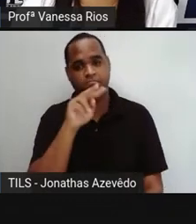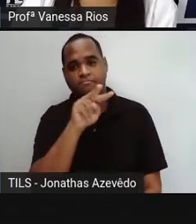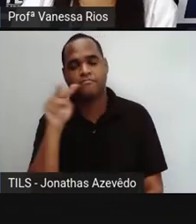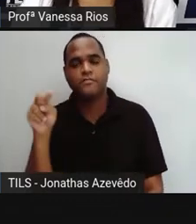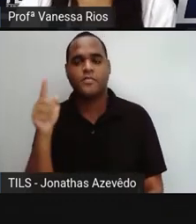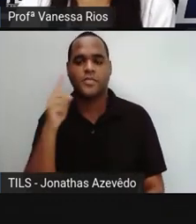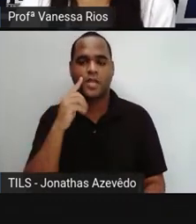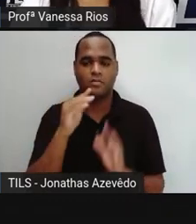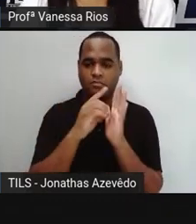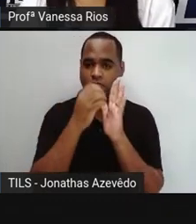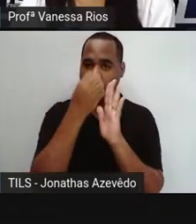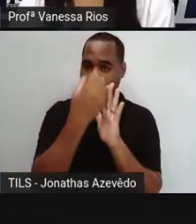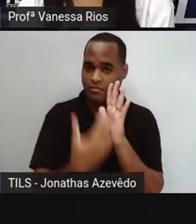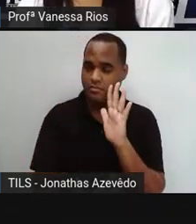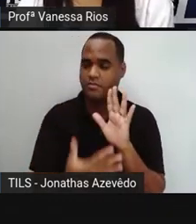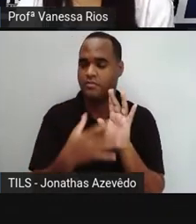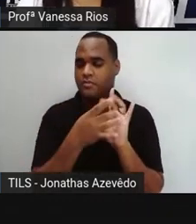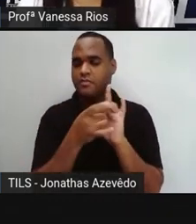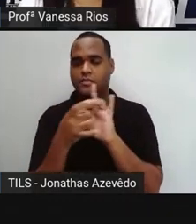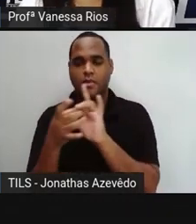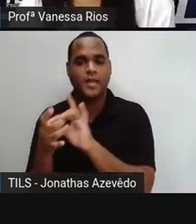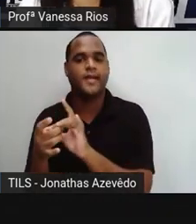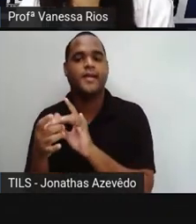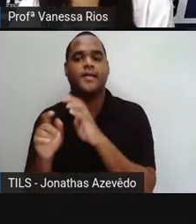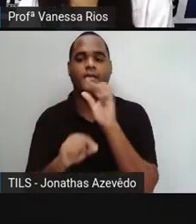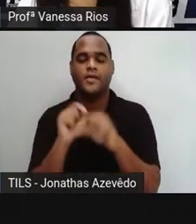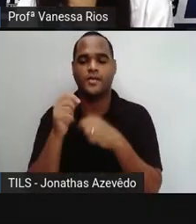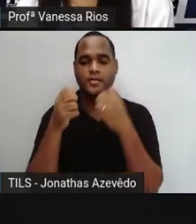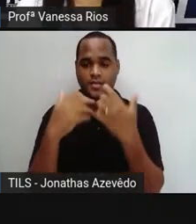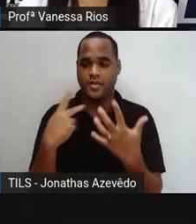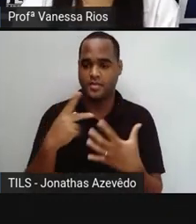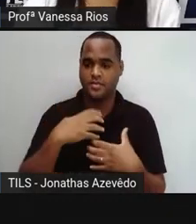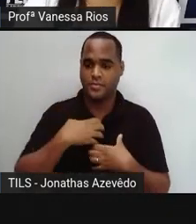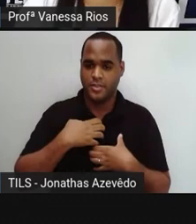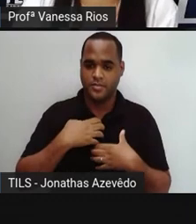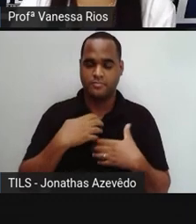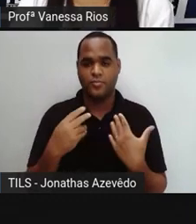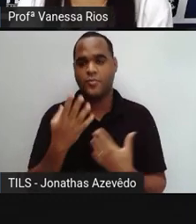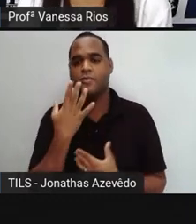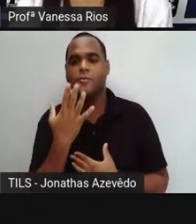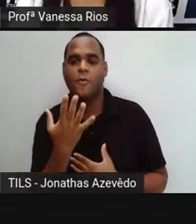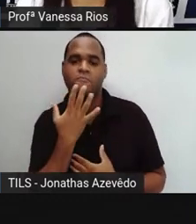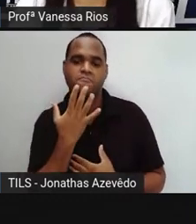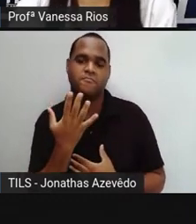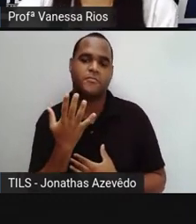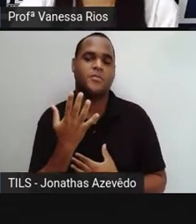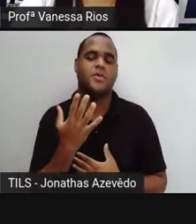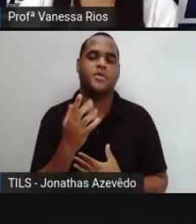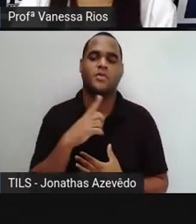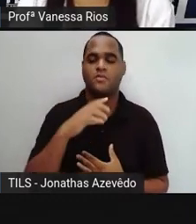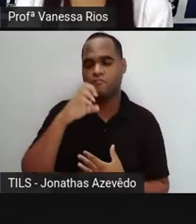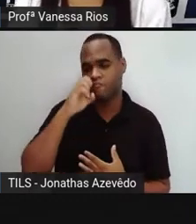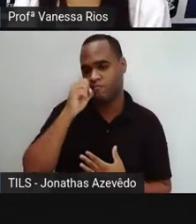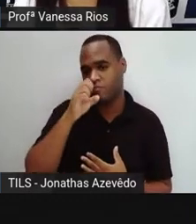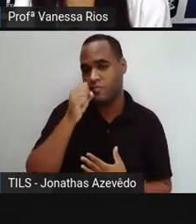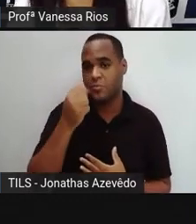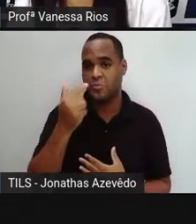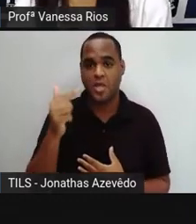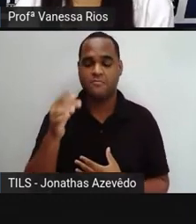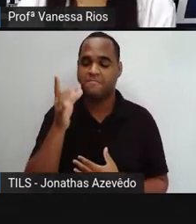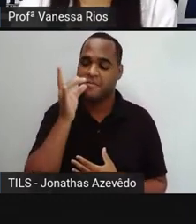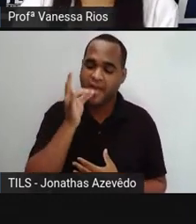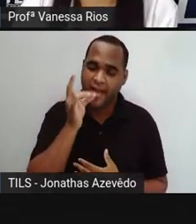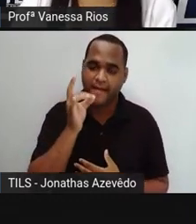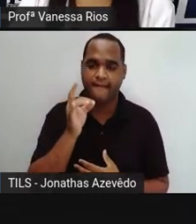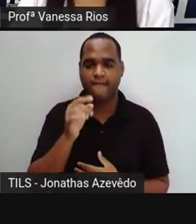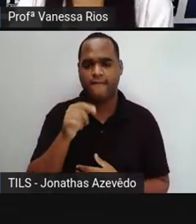descrição de elementos ligados às questões sensoriais, à cor, se tem cheiro, se tem gosto,